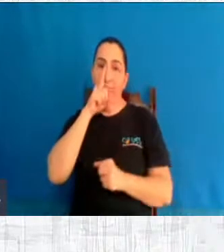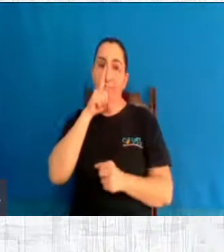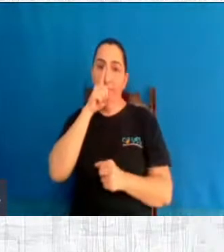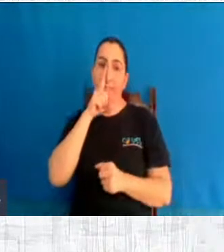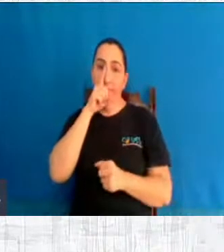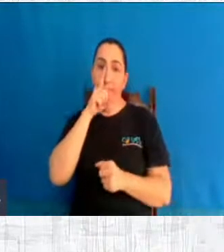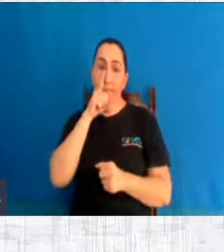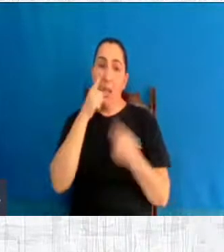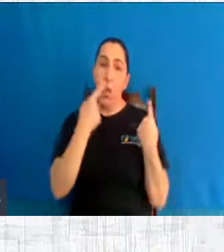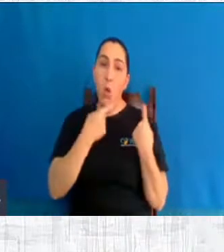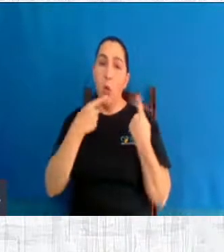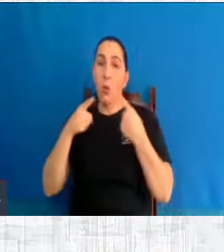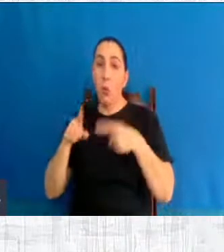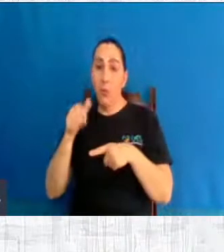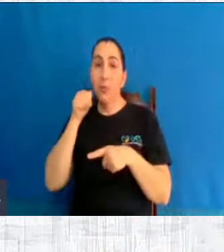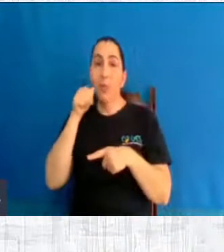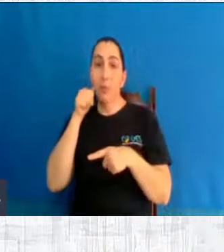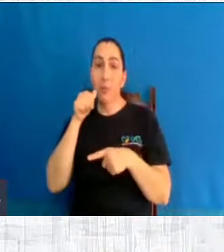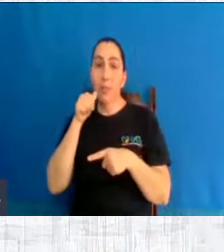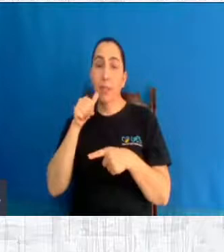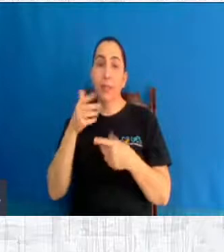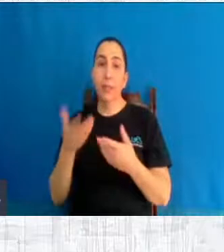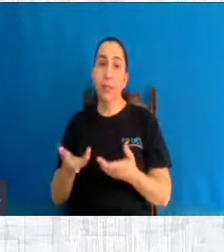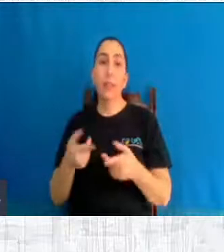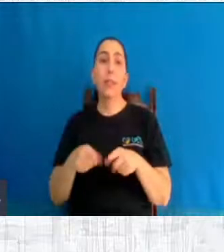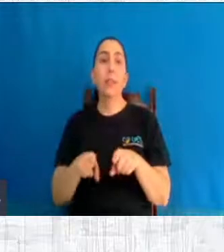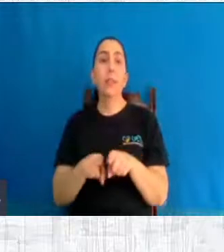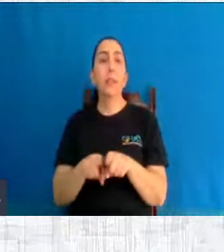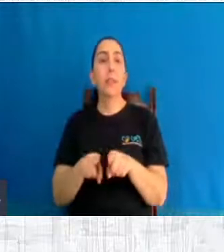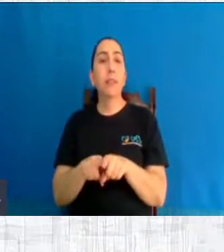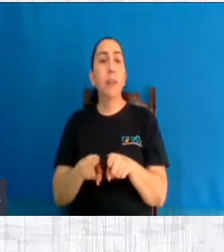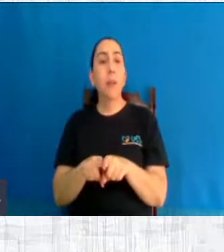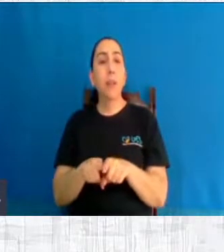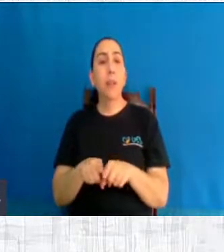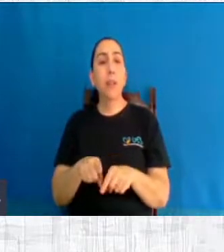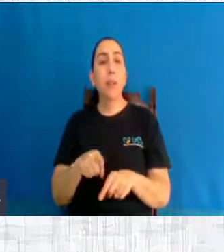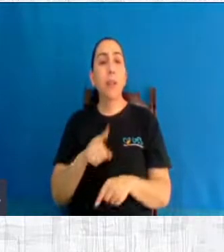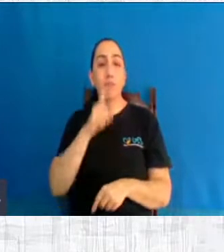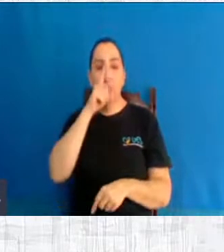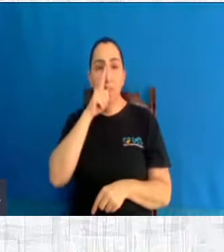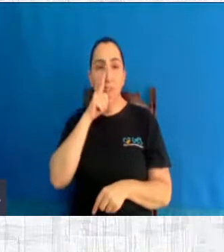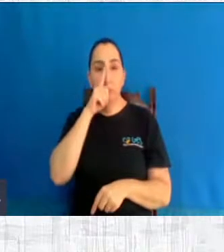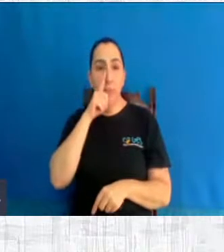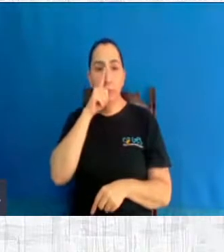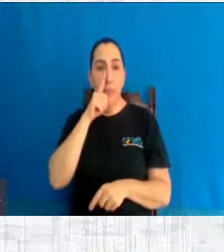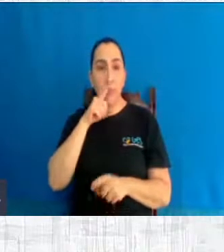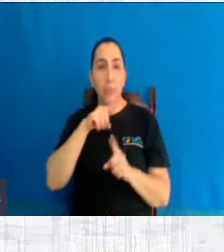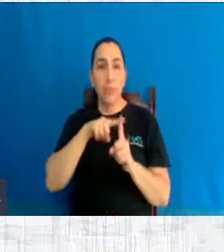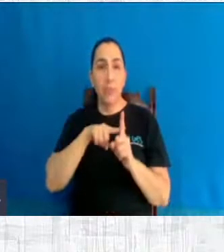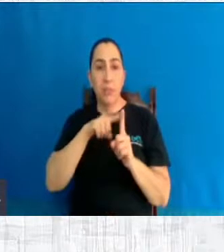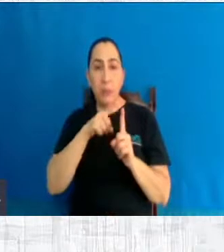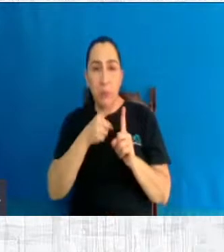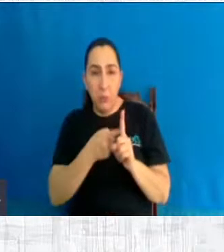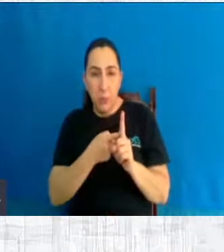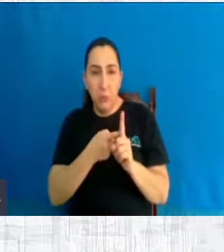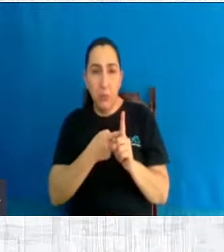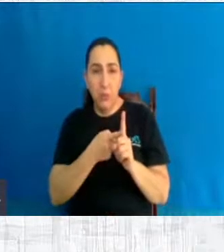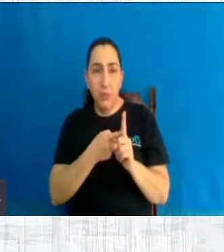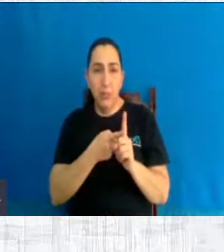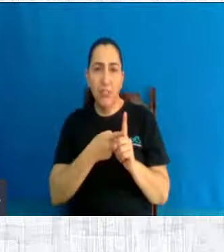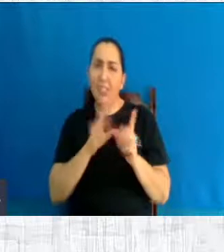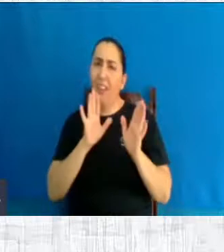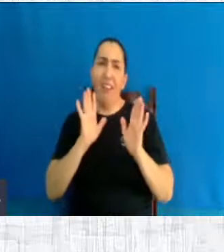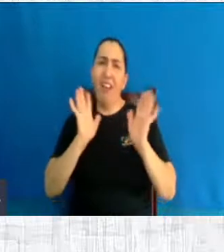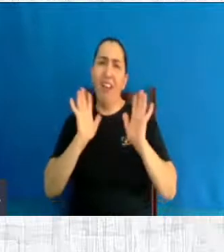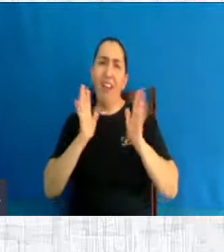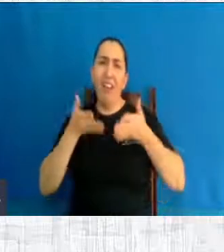Então, tem o trauma do aborto e o luto retido, não vivenciado. Costuma ser mais grave até do que manter a gestação. Você vai morrer? Deixa nascer,